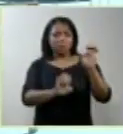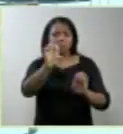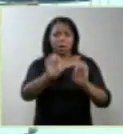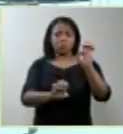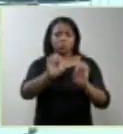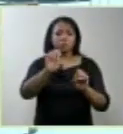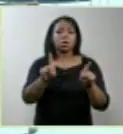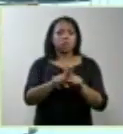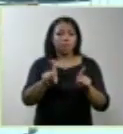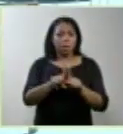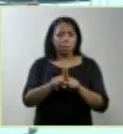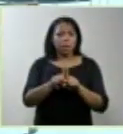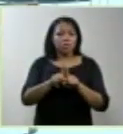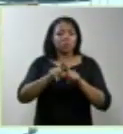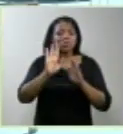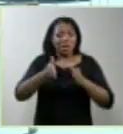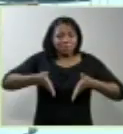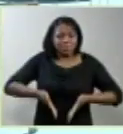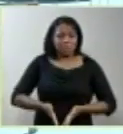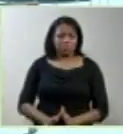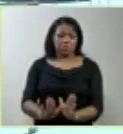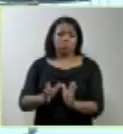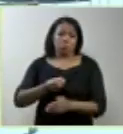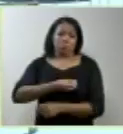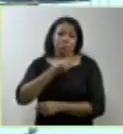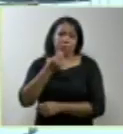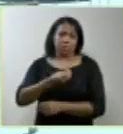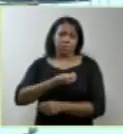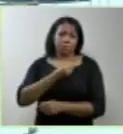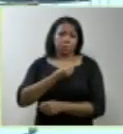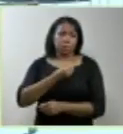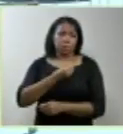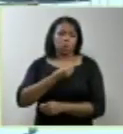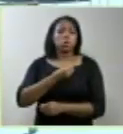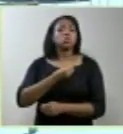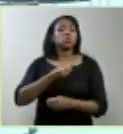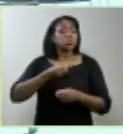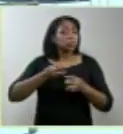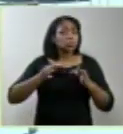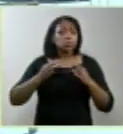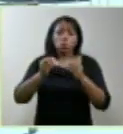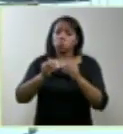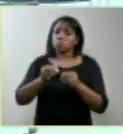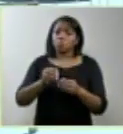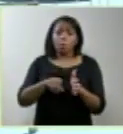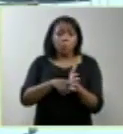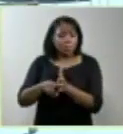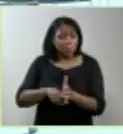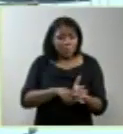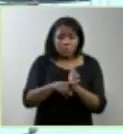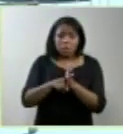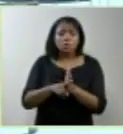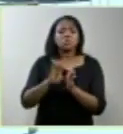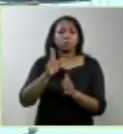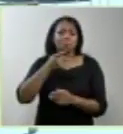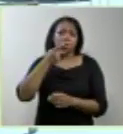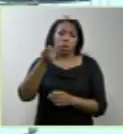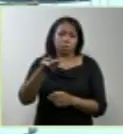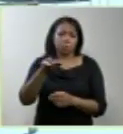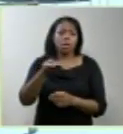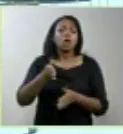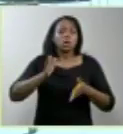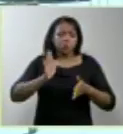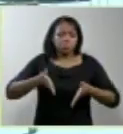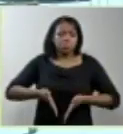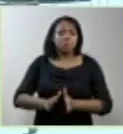os anencefalos entre os nascidos com vida. Todos os artigos fazem isso, todas as pesquisas fazem isso. Entre os nascidos com